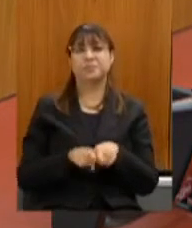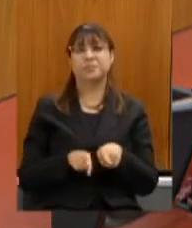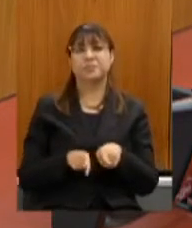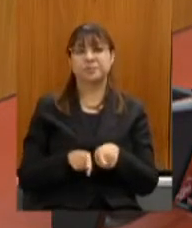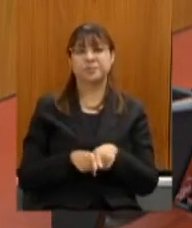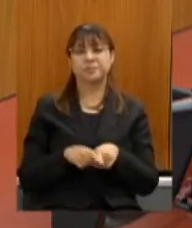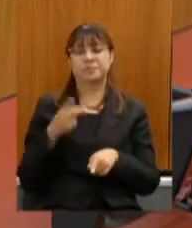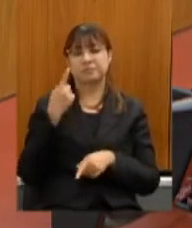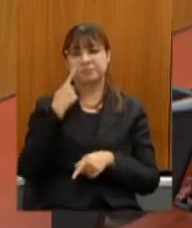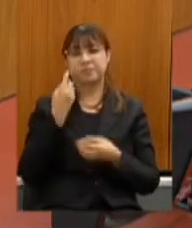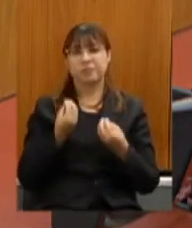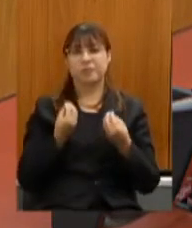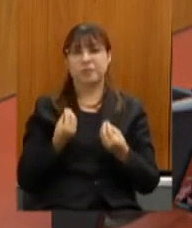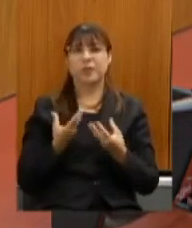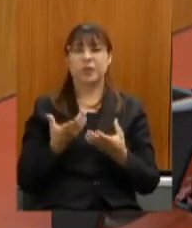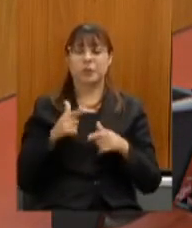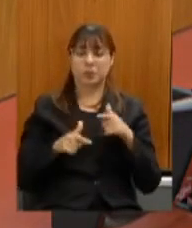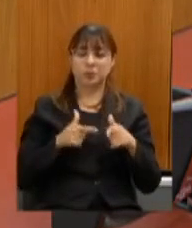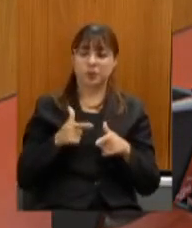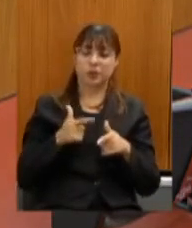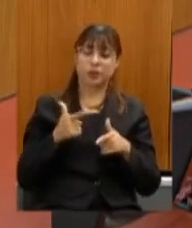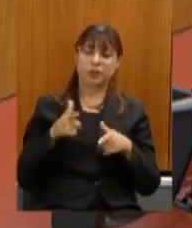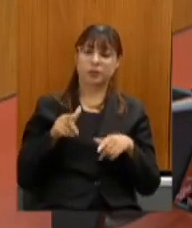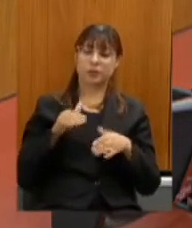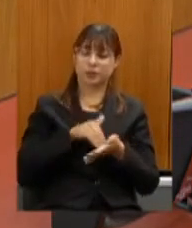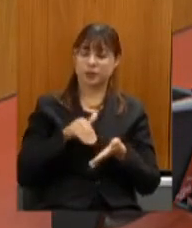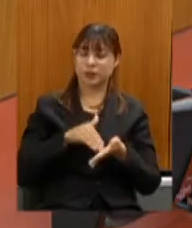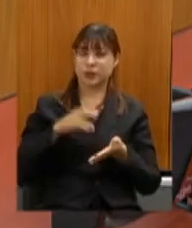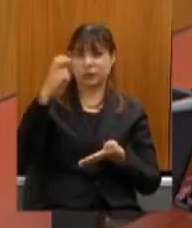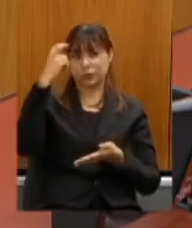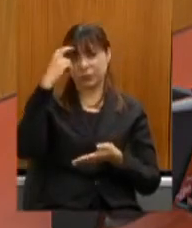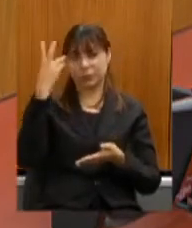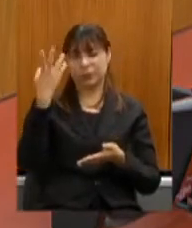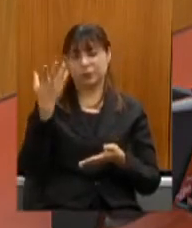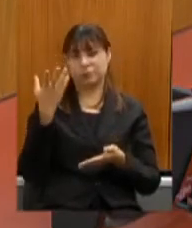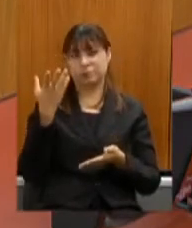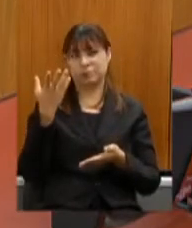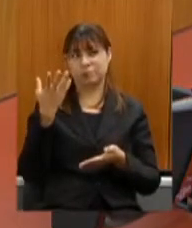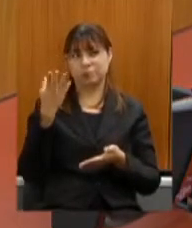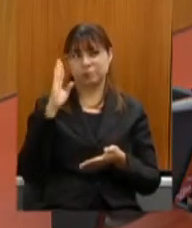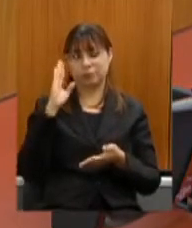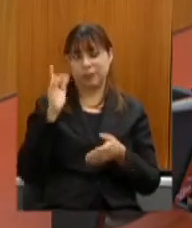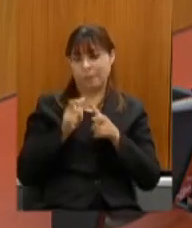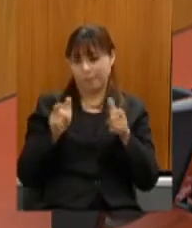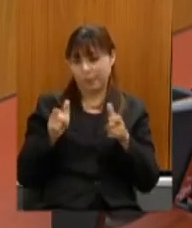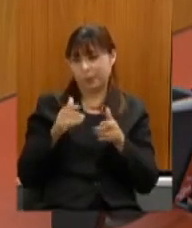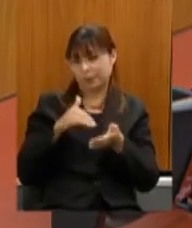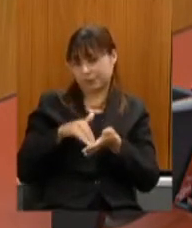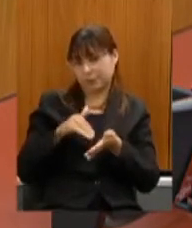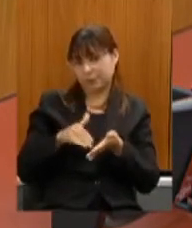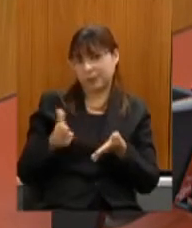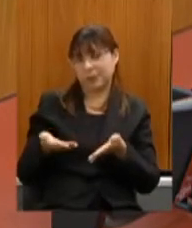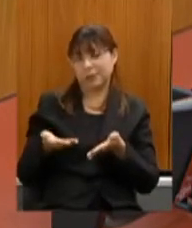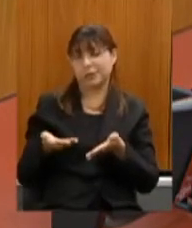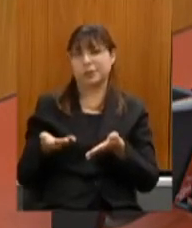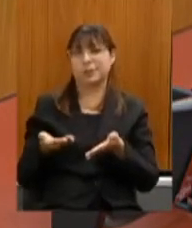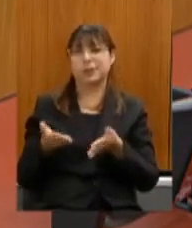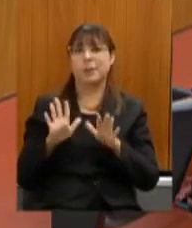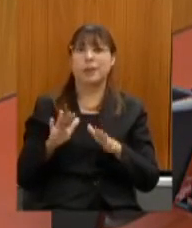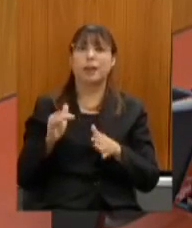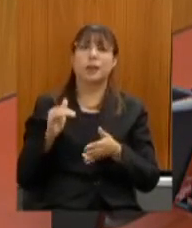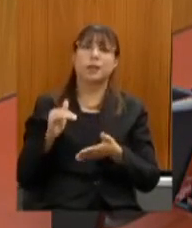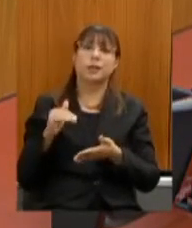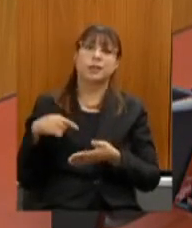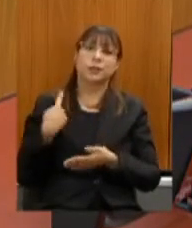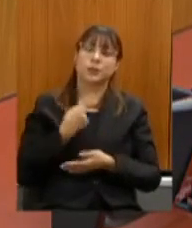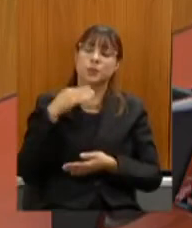a gente vê que parece que a maioria pelo menos dos secretários que eu tenho tido contato na secretaria de cultura a gente vê a